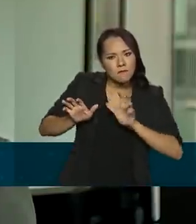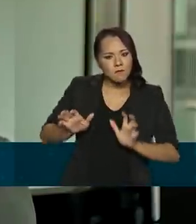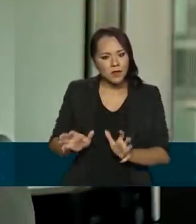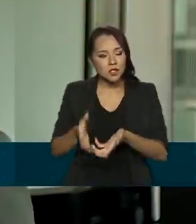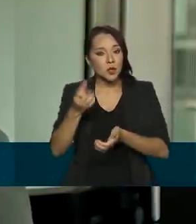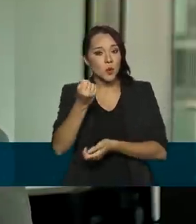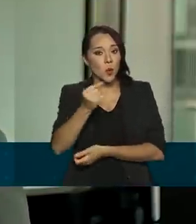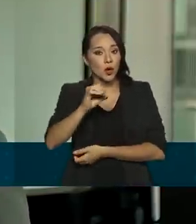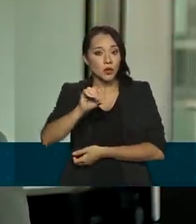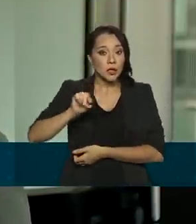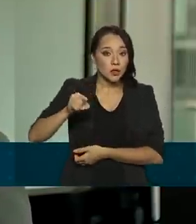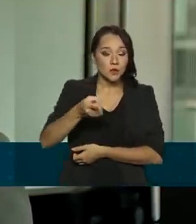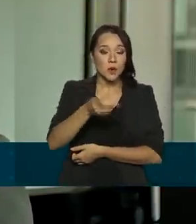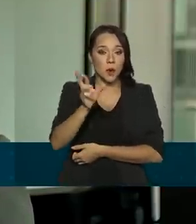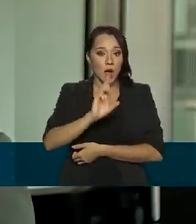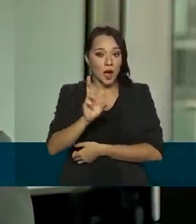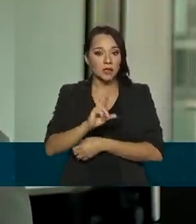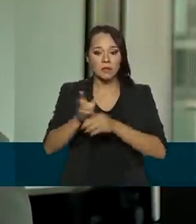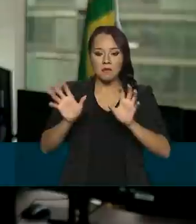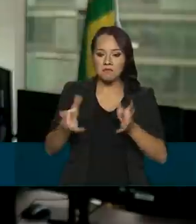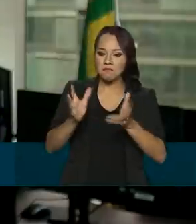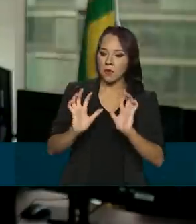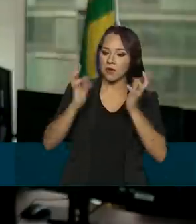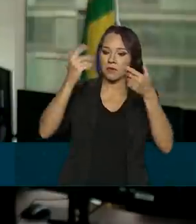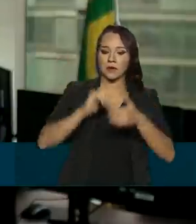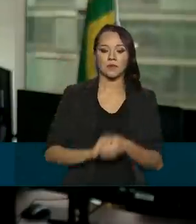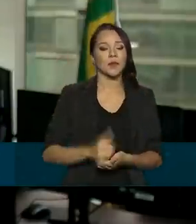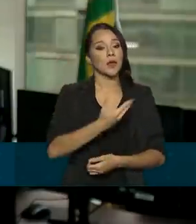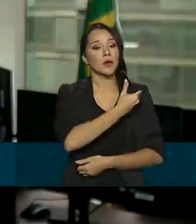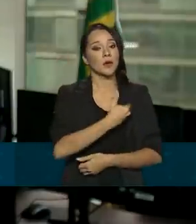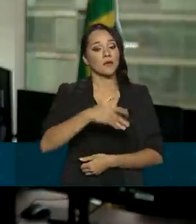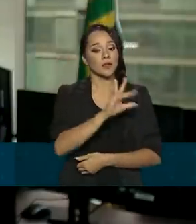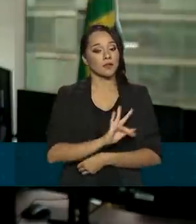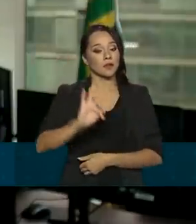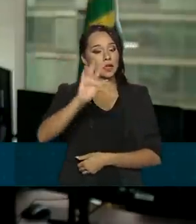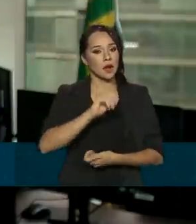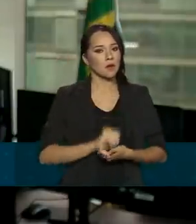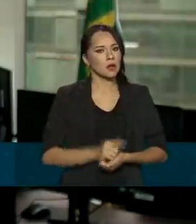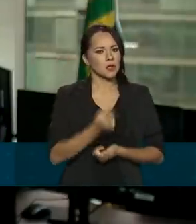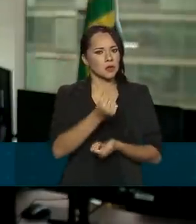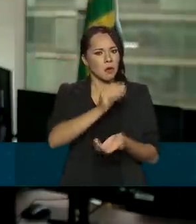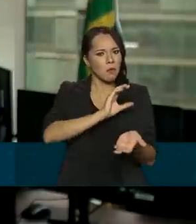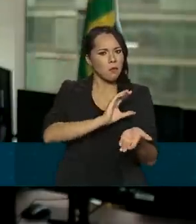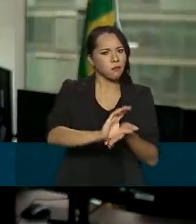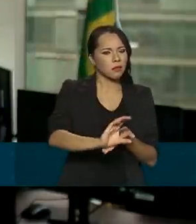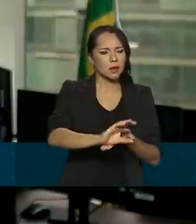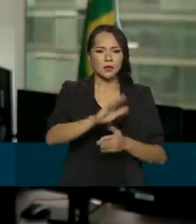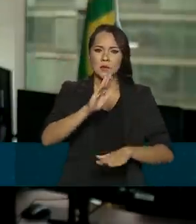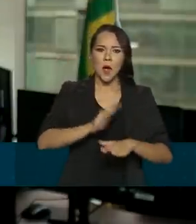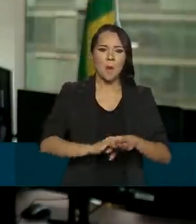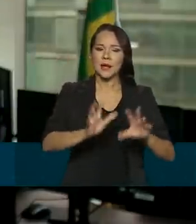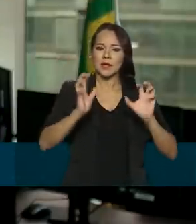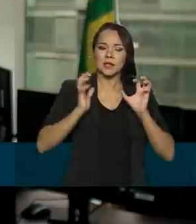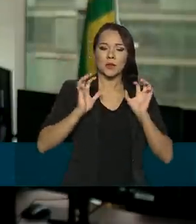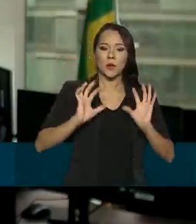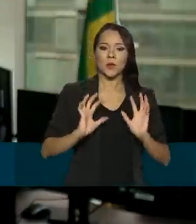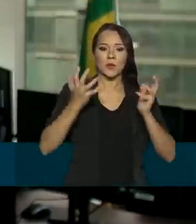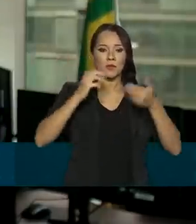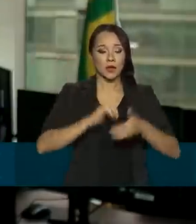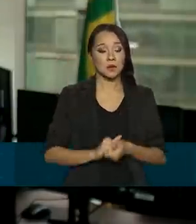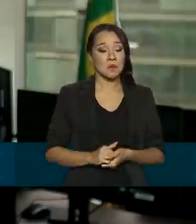800 mil reais para a realização do evento. O governo federal entra diretamente como um dos maiores patrocinadores do evento,